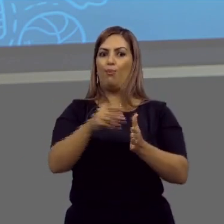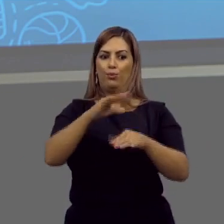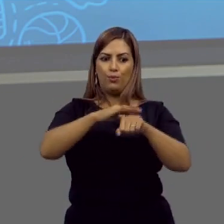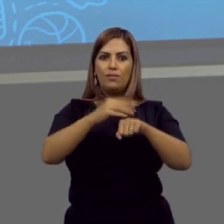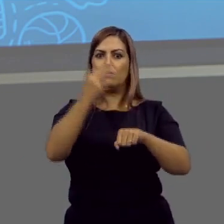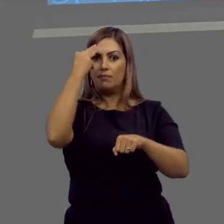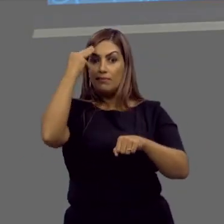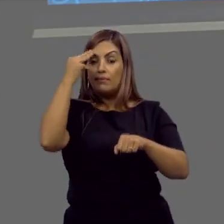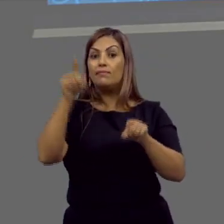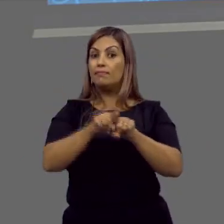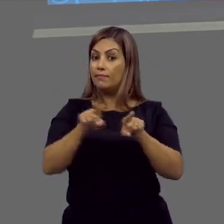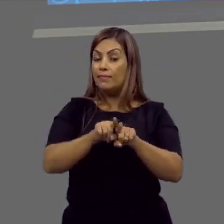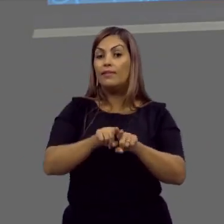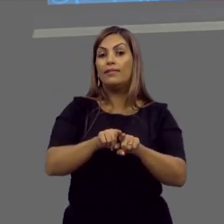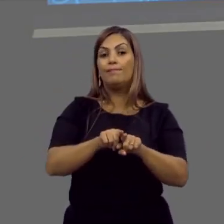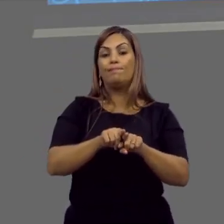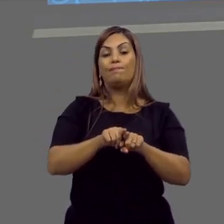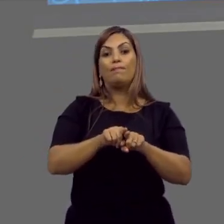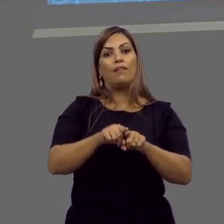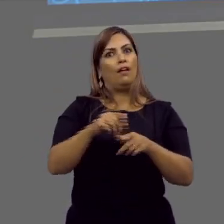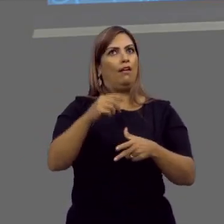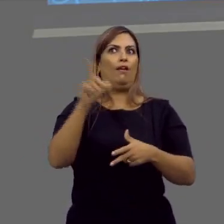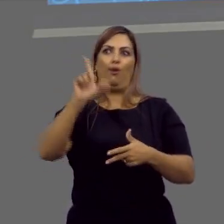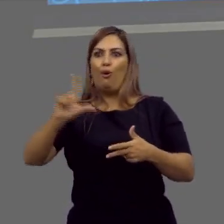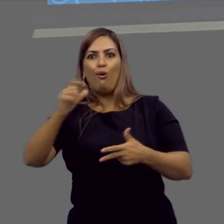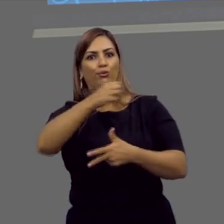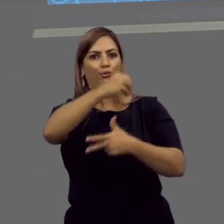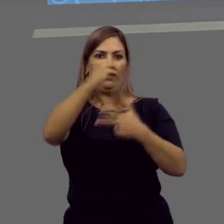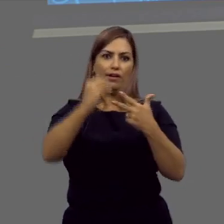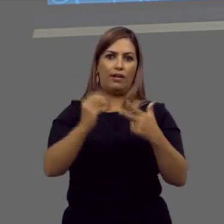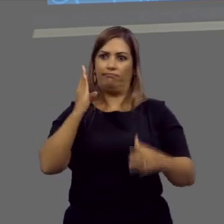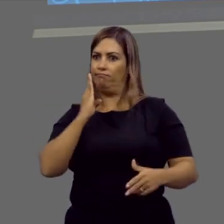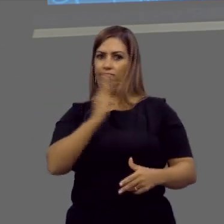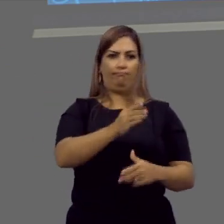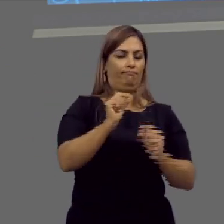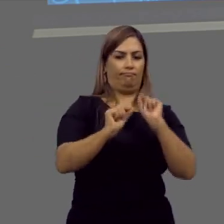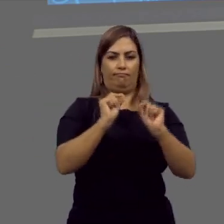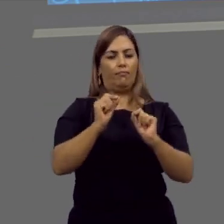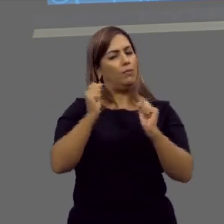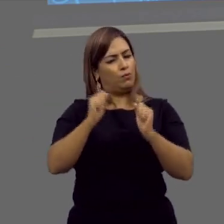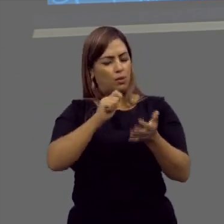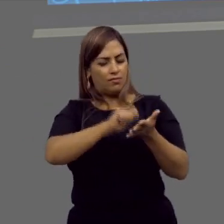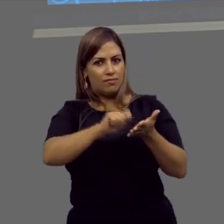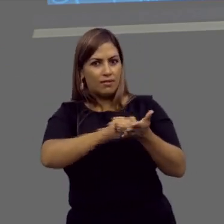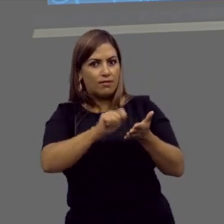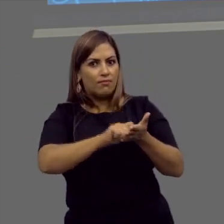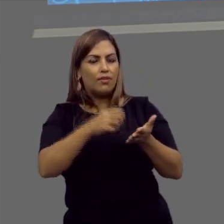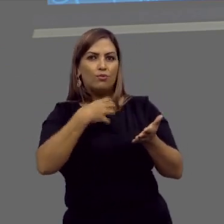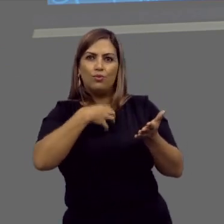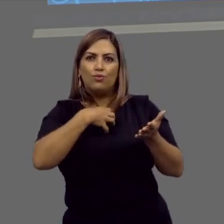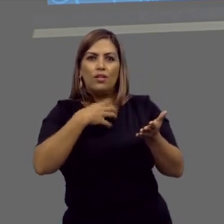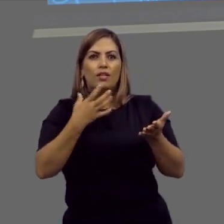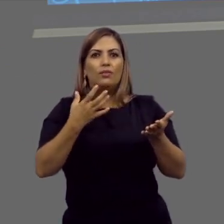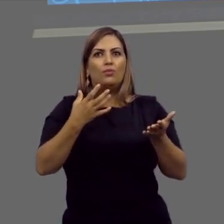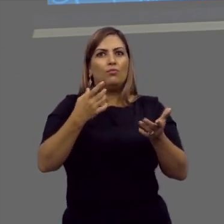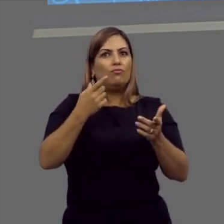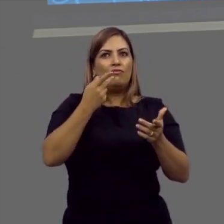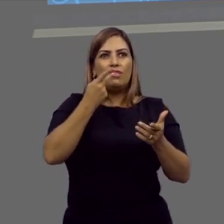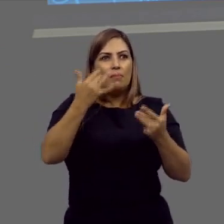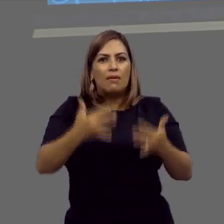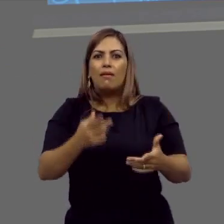doenças mentais. Além disso, é lógico que o Enem não vai colocar de forma direta, mas você pode trabalhar isso como uma